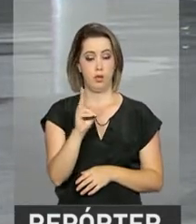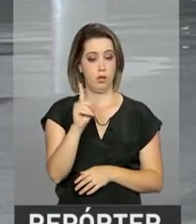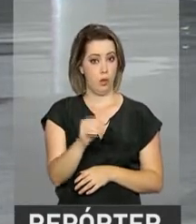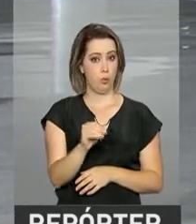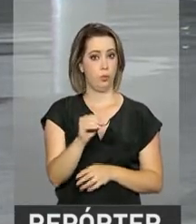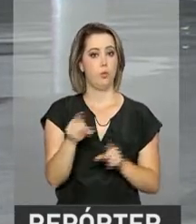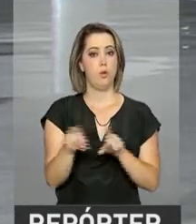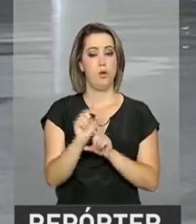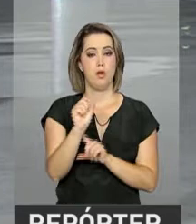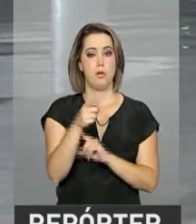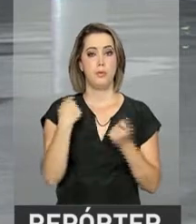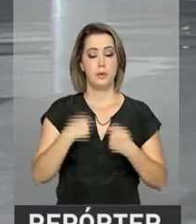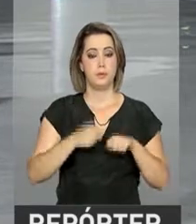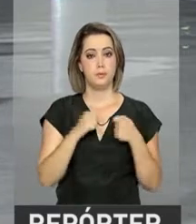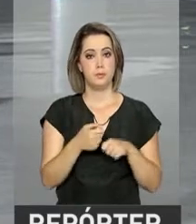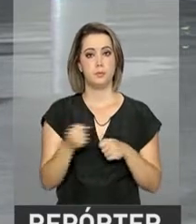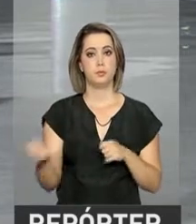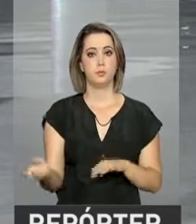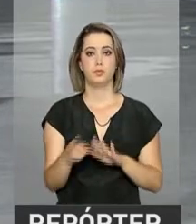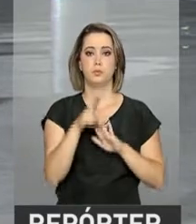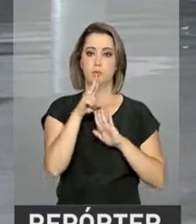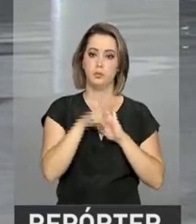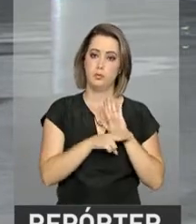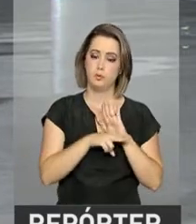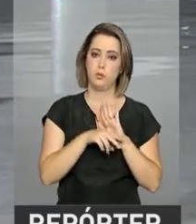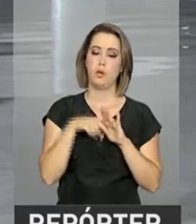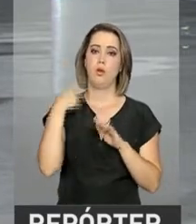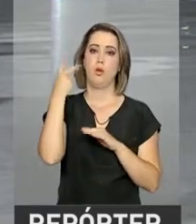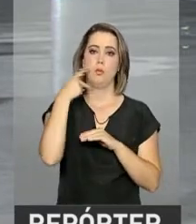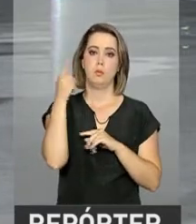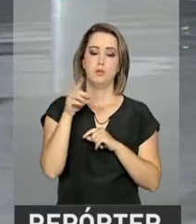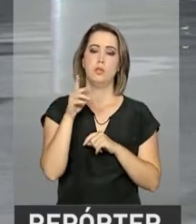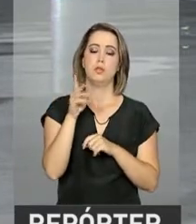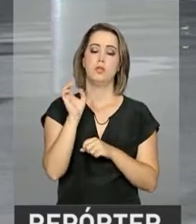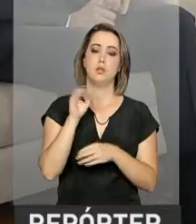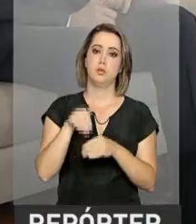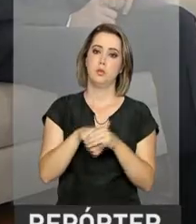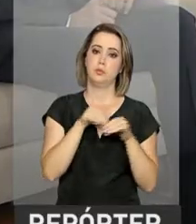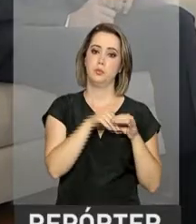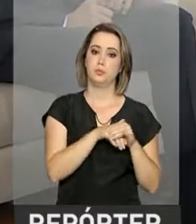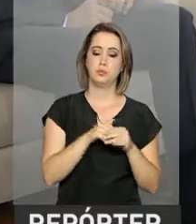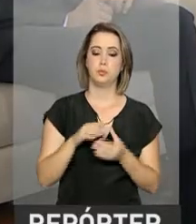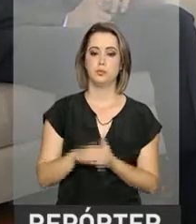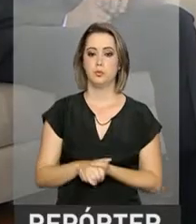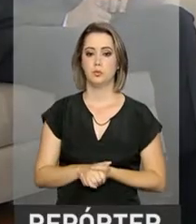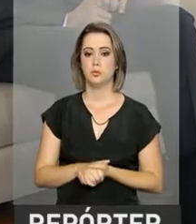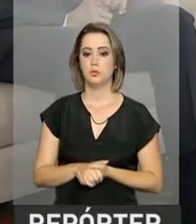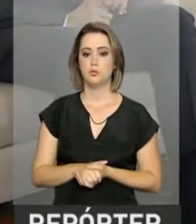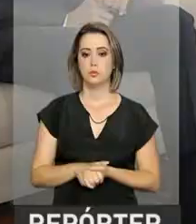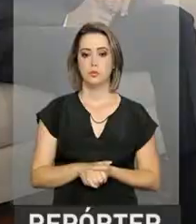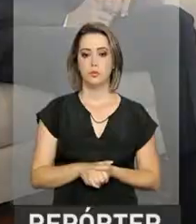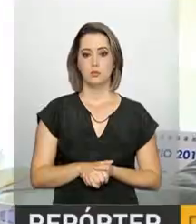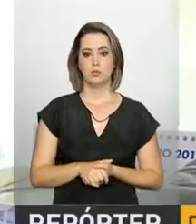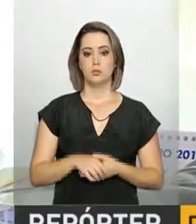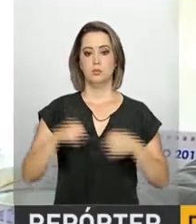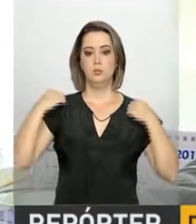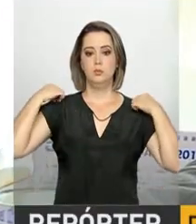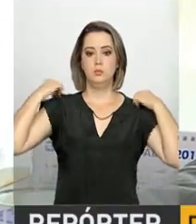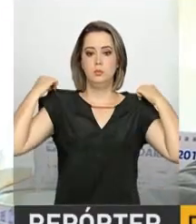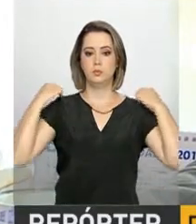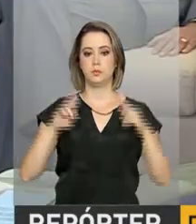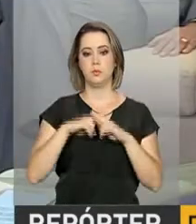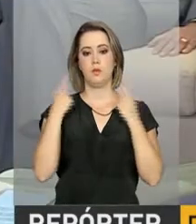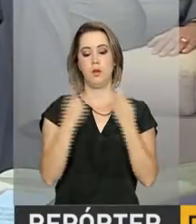foi para tratar da necessidade das reformas política e eleitoral. A reunião durou quase duas